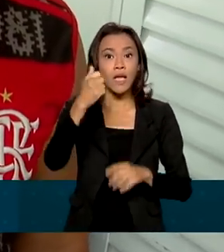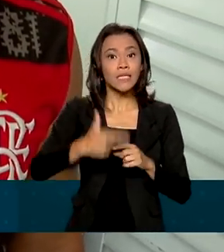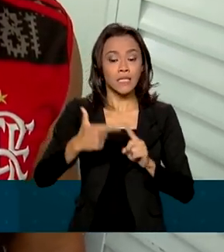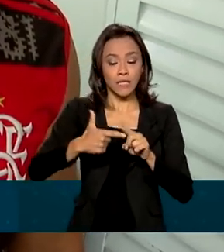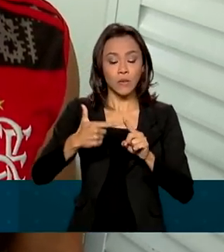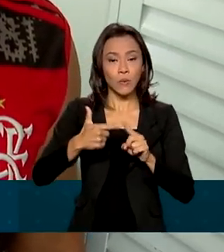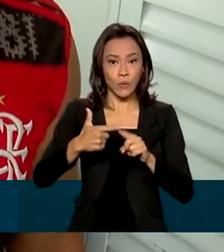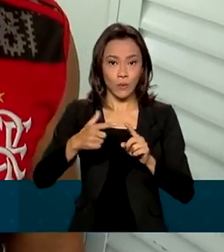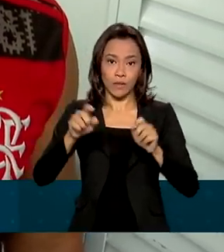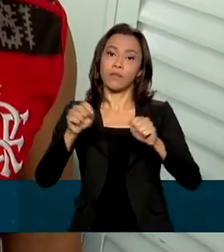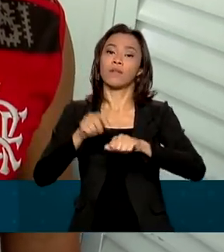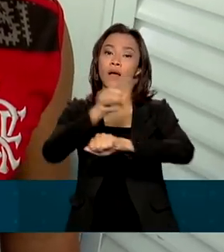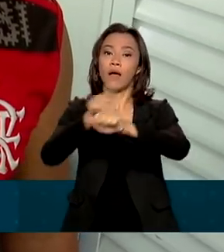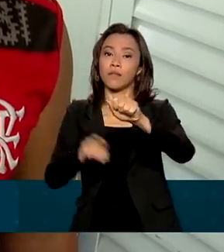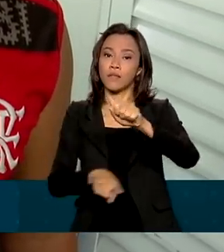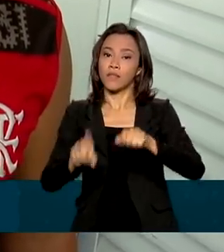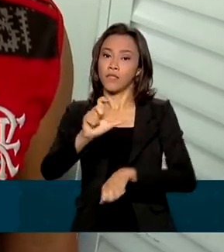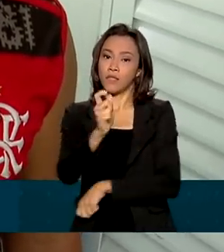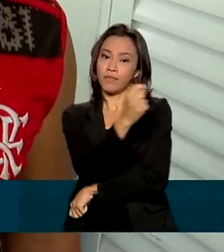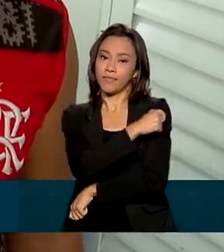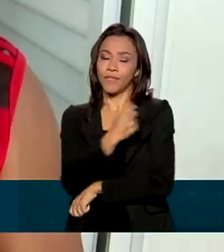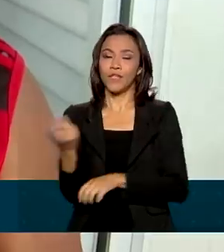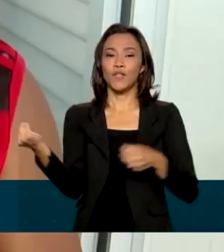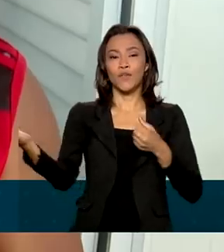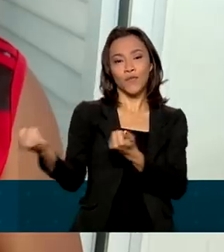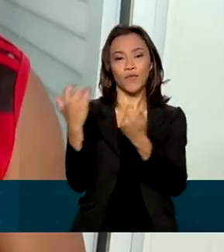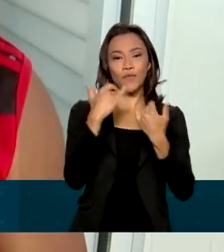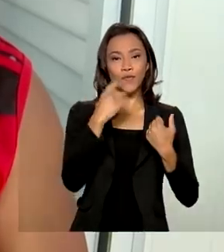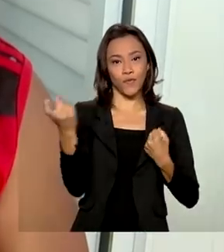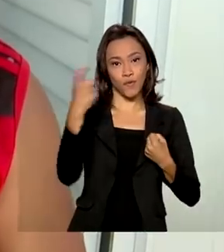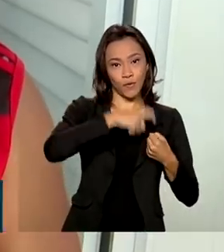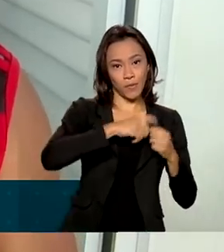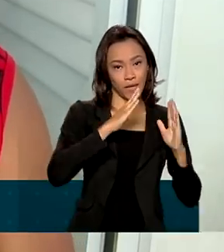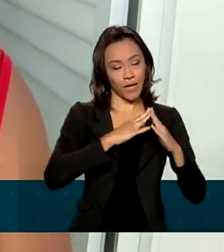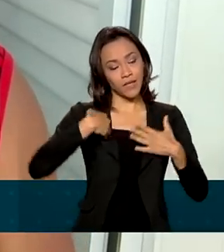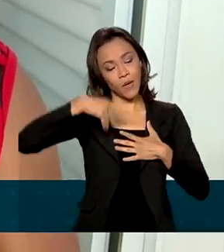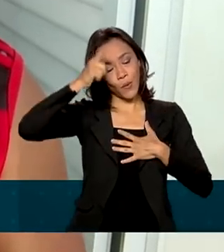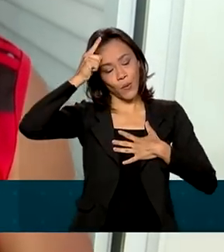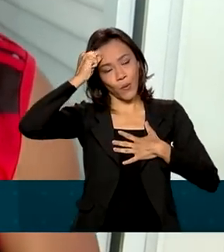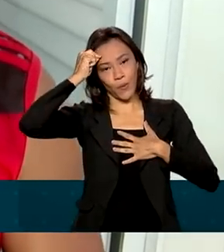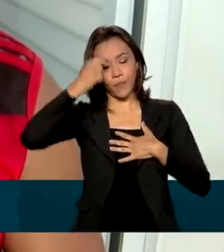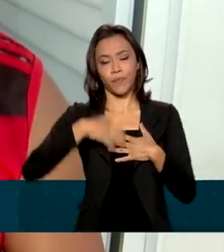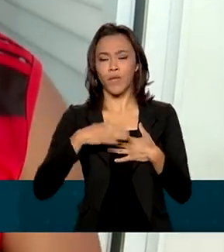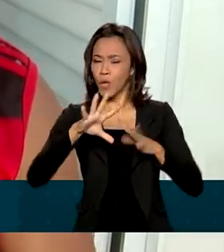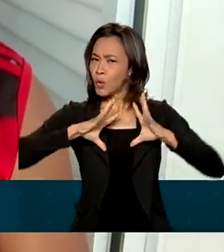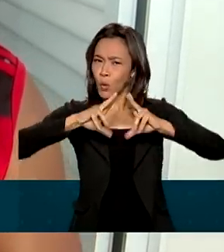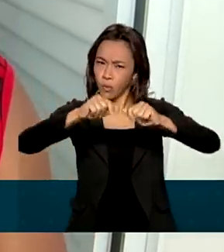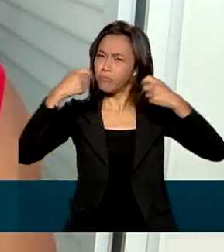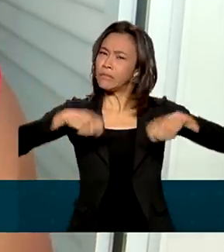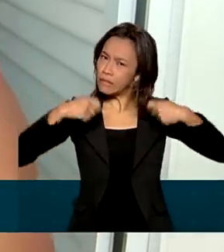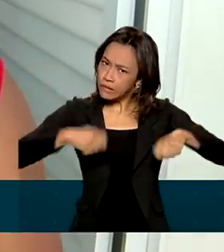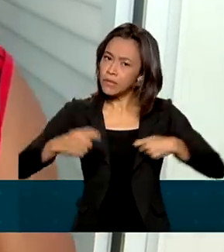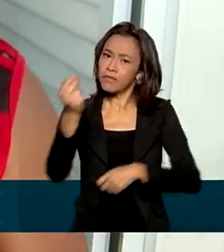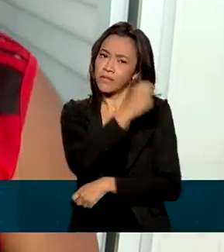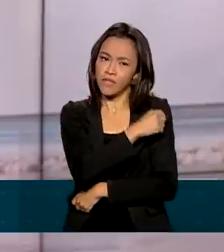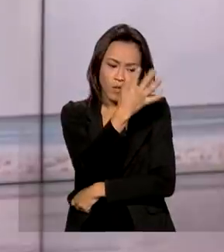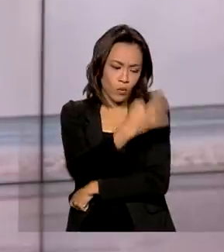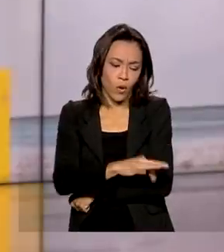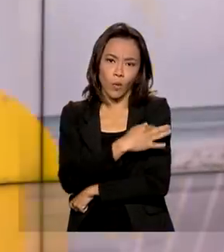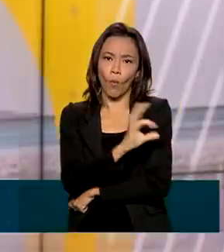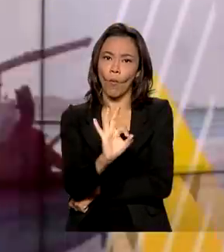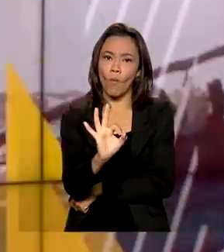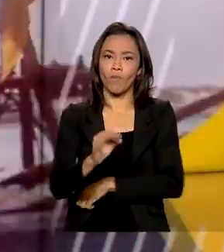AstraZeneca e voltou para casa mais tranquilo. Todo mundo tem que se vacinar e a galera tem que vir. Não dói nada.